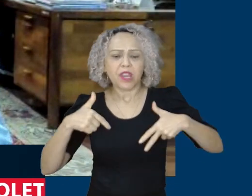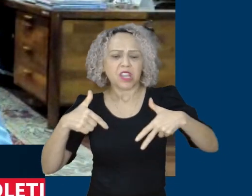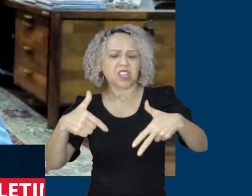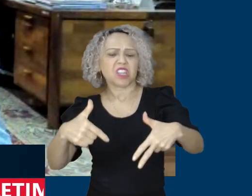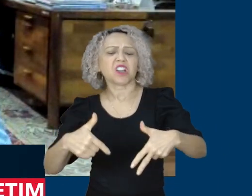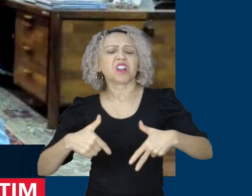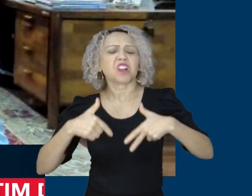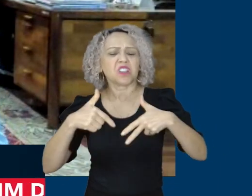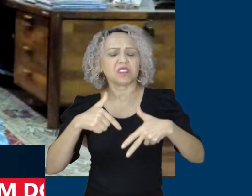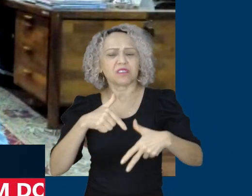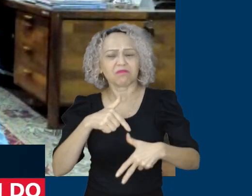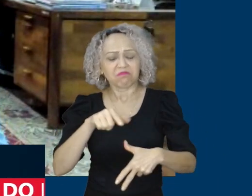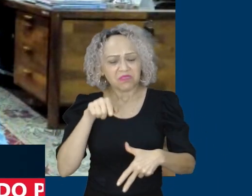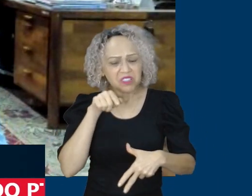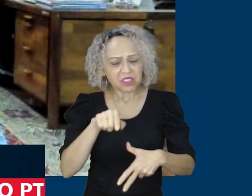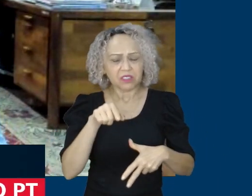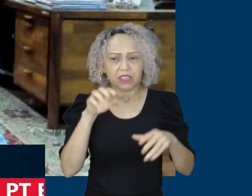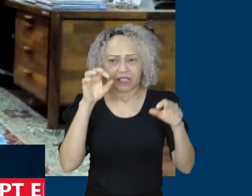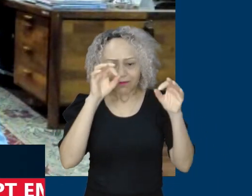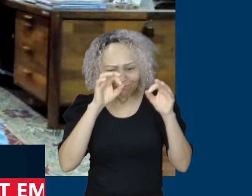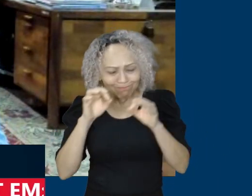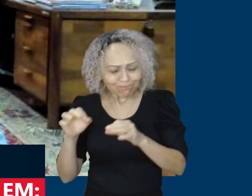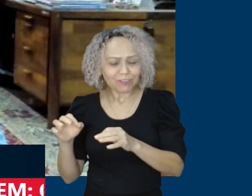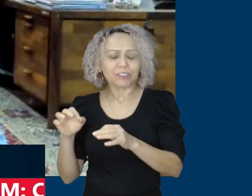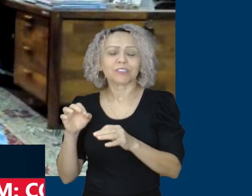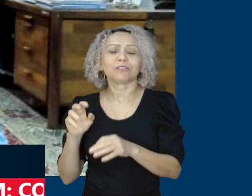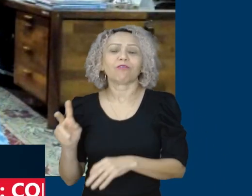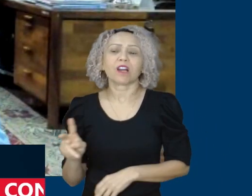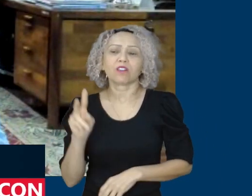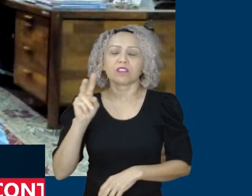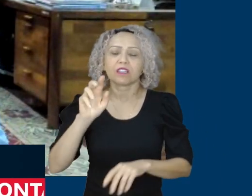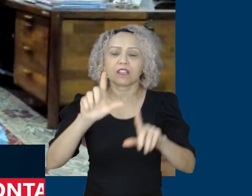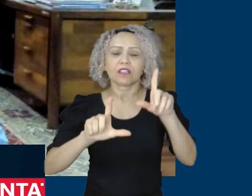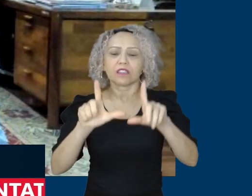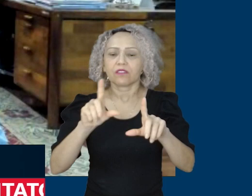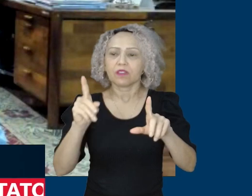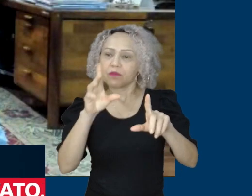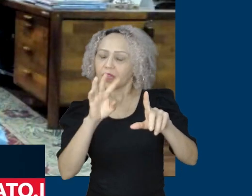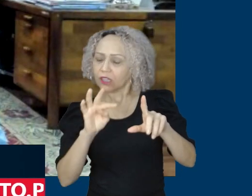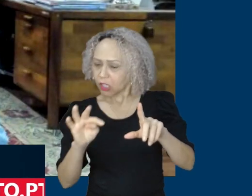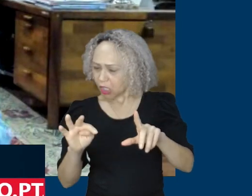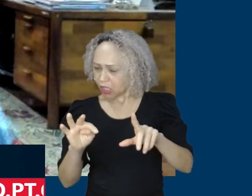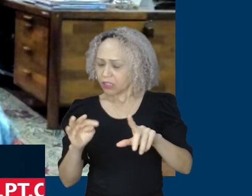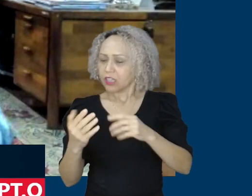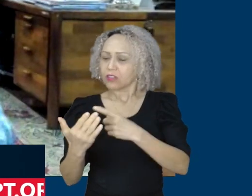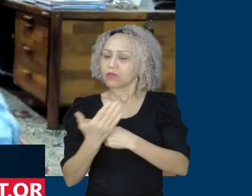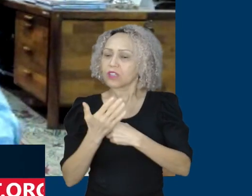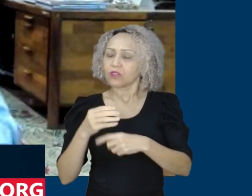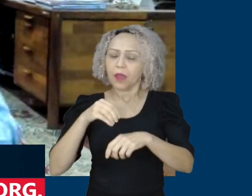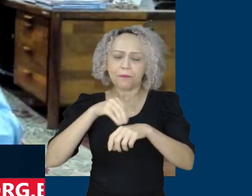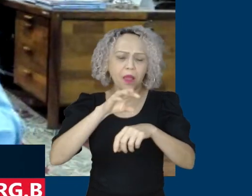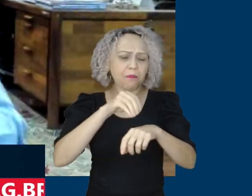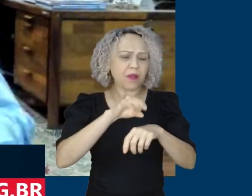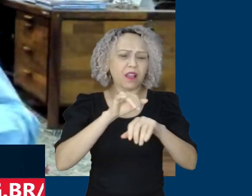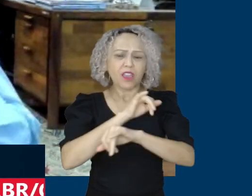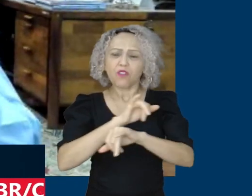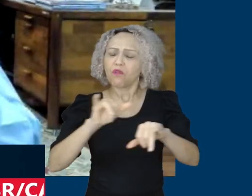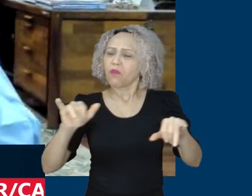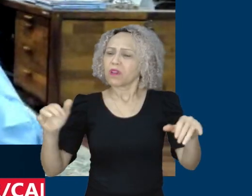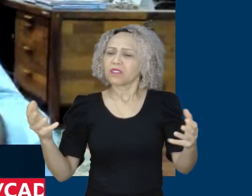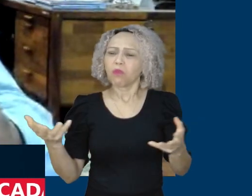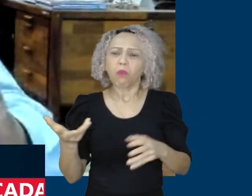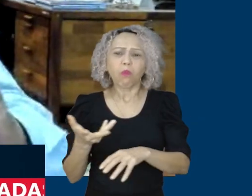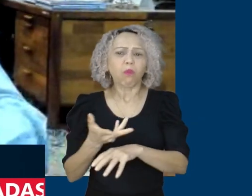prestigiado o TVPT e ajudado a disseminar a boa informação. É fundamental que as